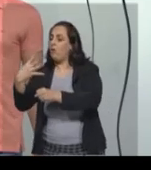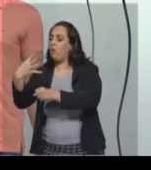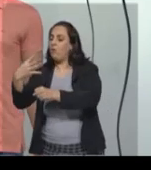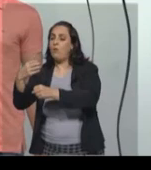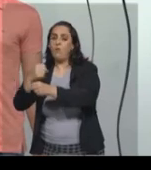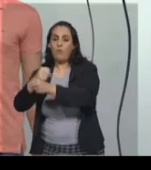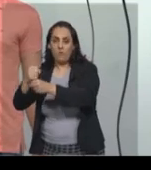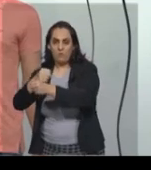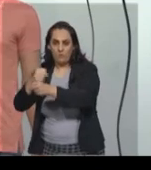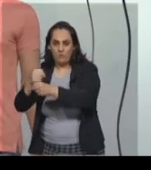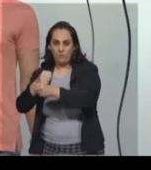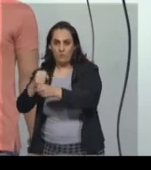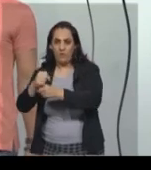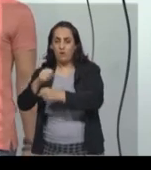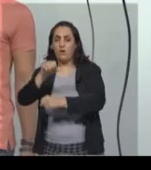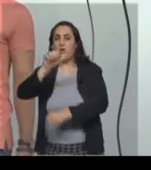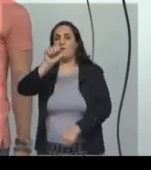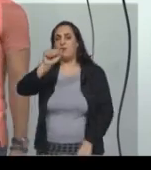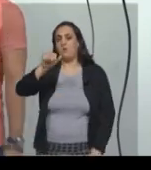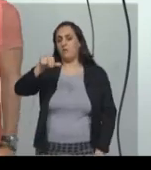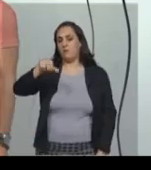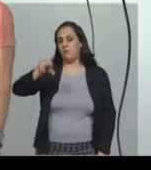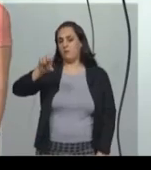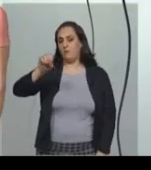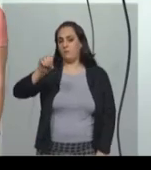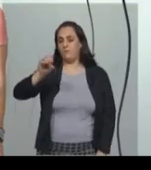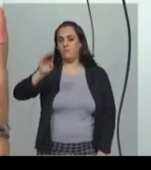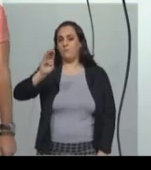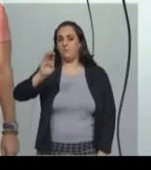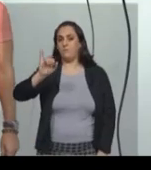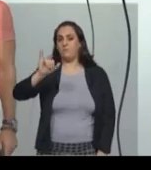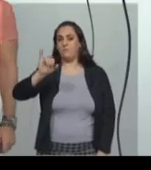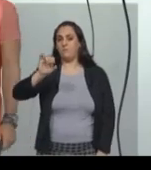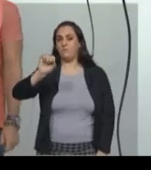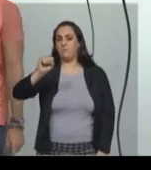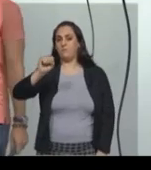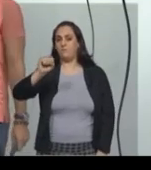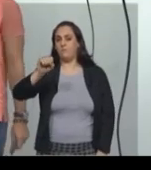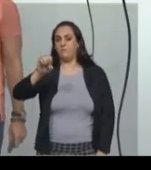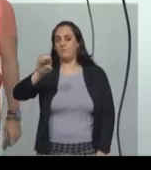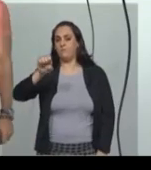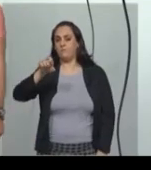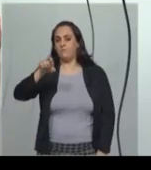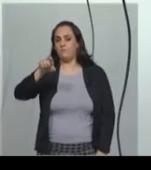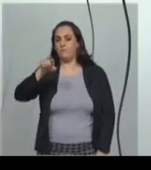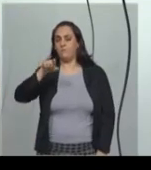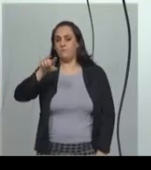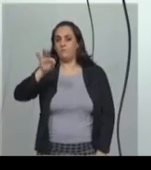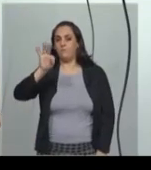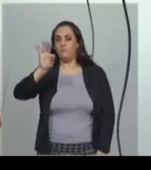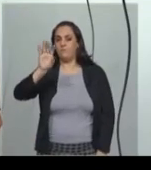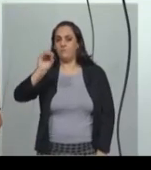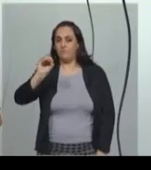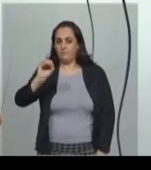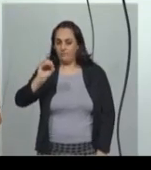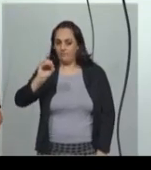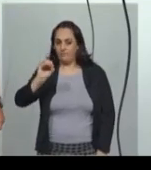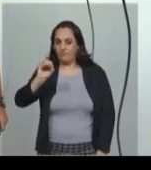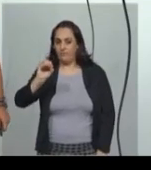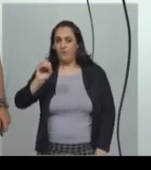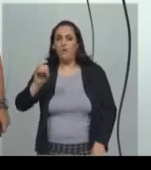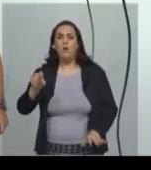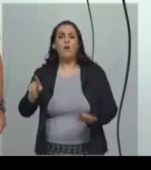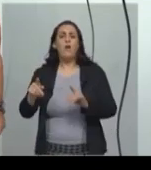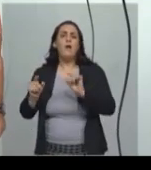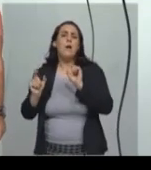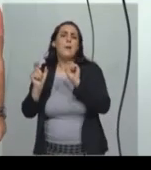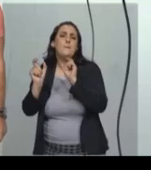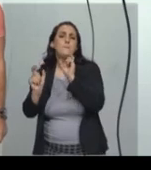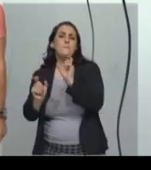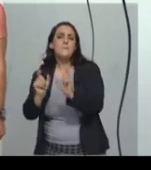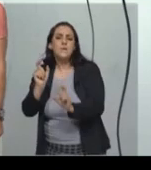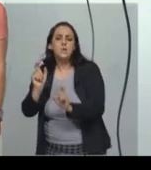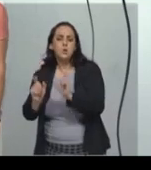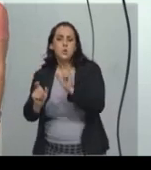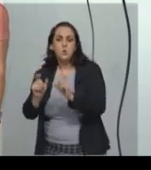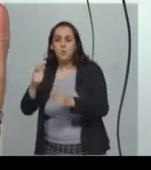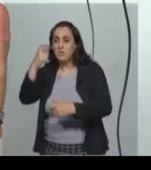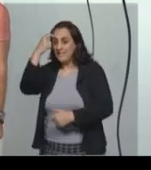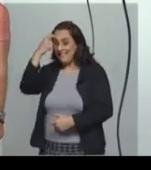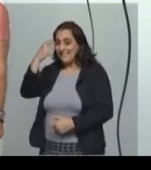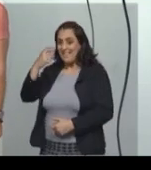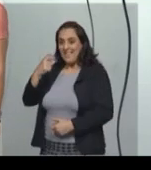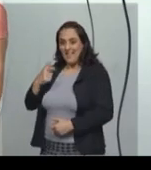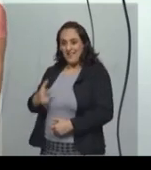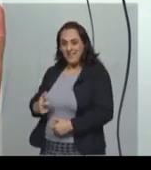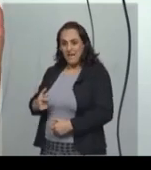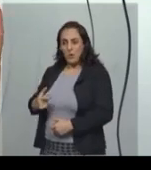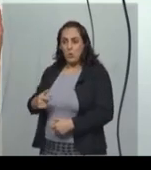o ano que vai ter, então, eleições municipais. O eleitor daquele município ou a eleitora daquele município, ela